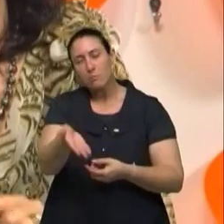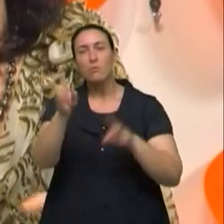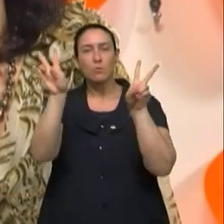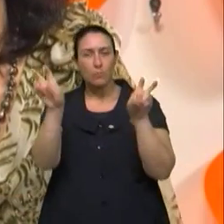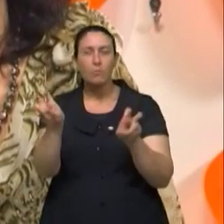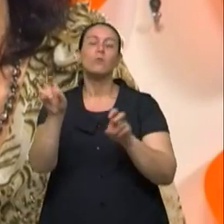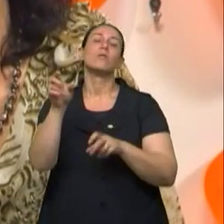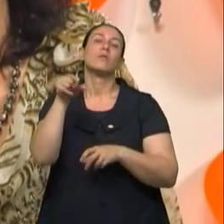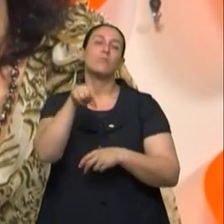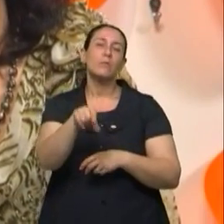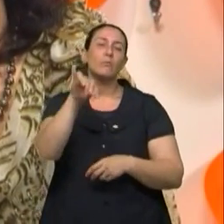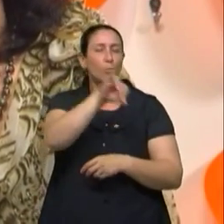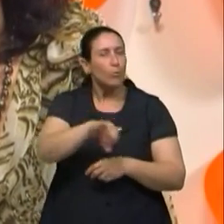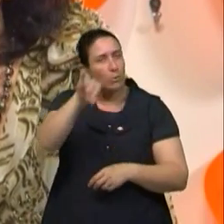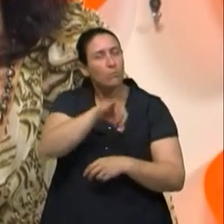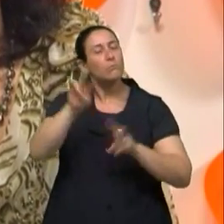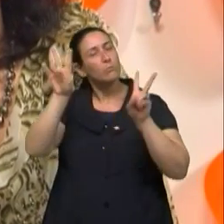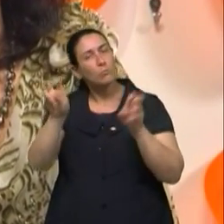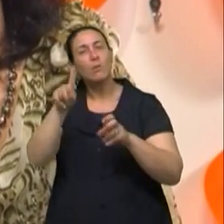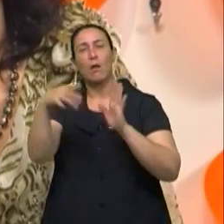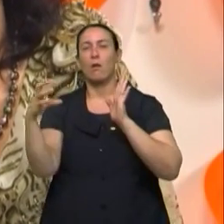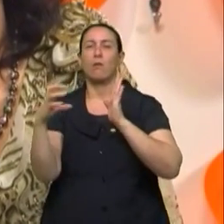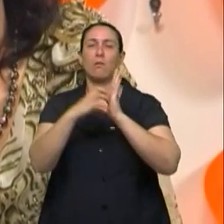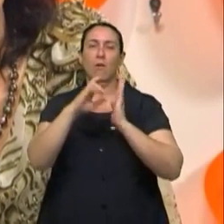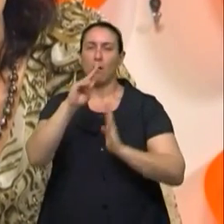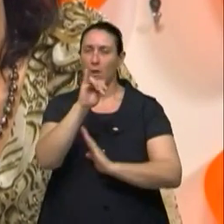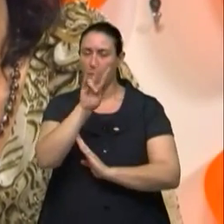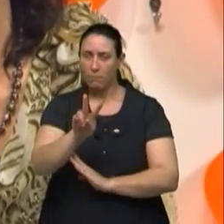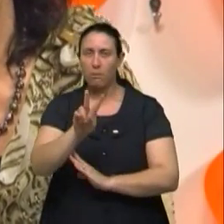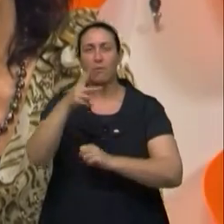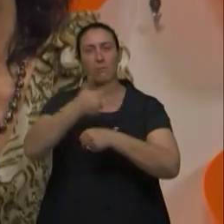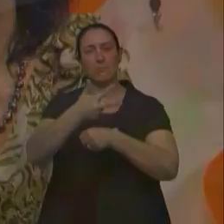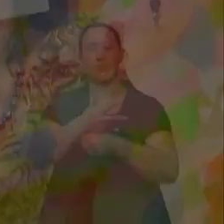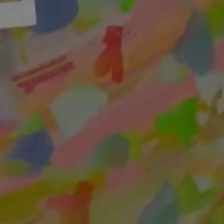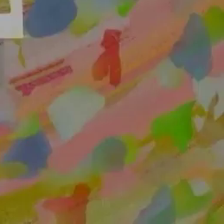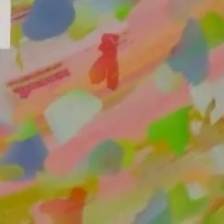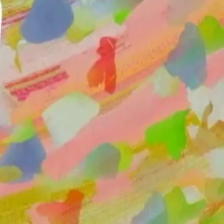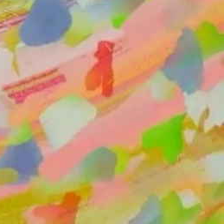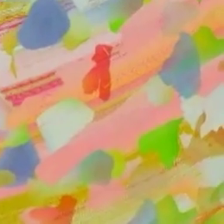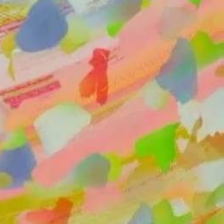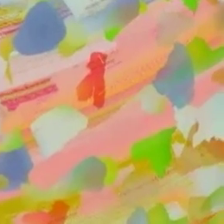estúdio falando sobre HIV AIDS na terceira idade.